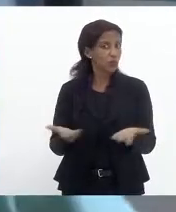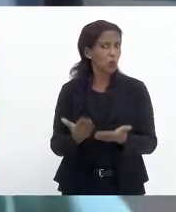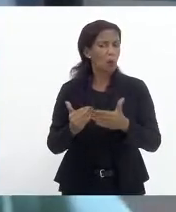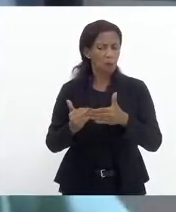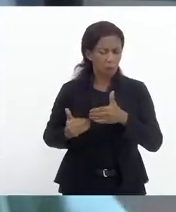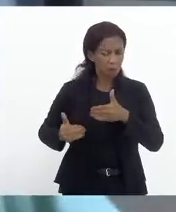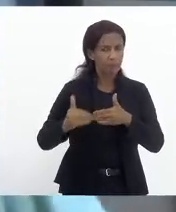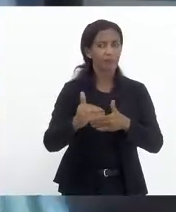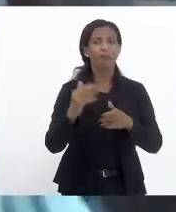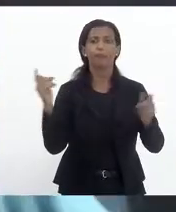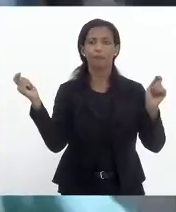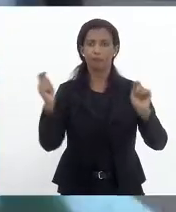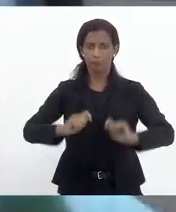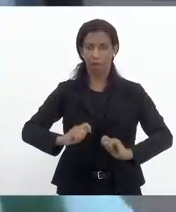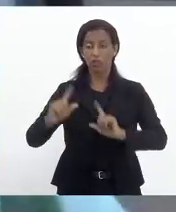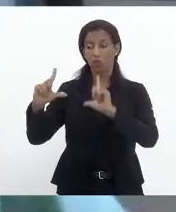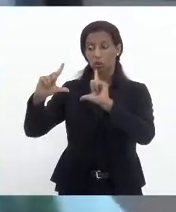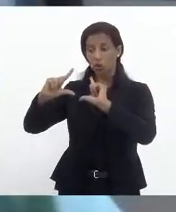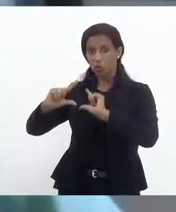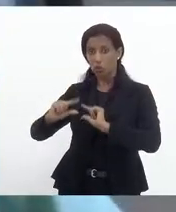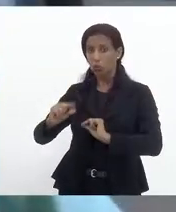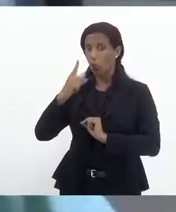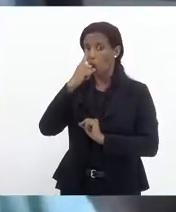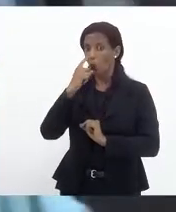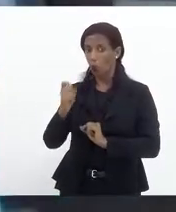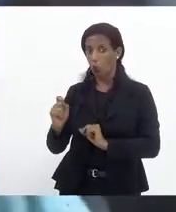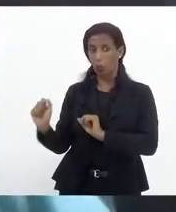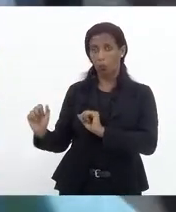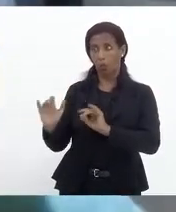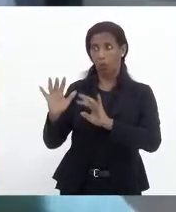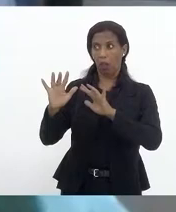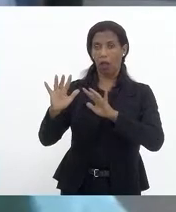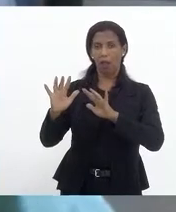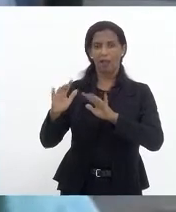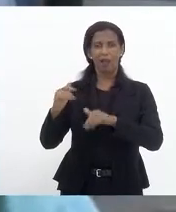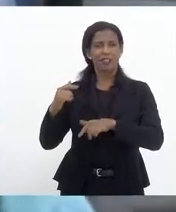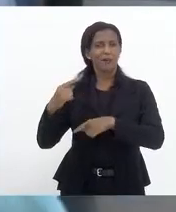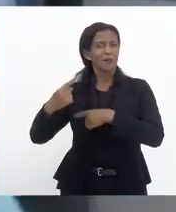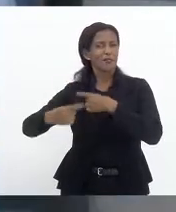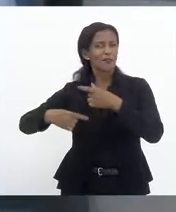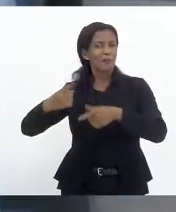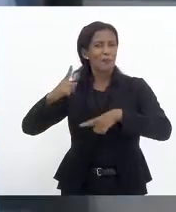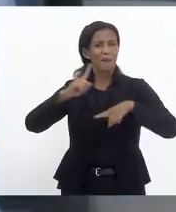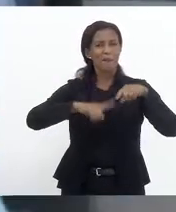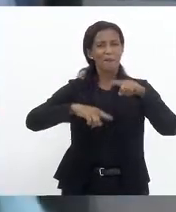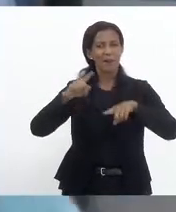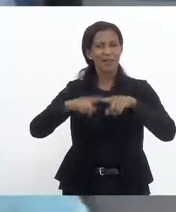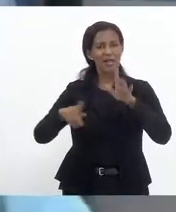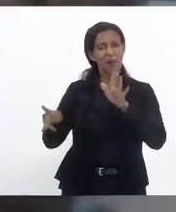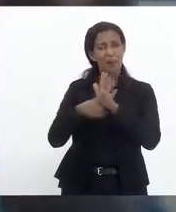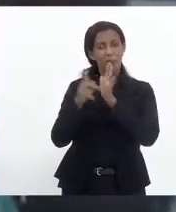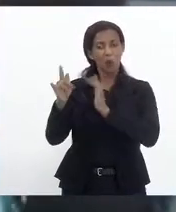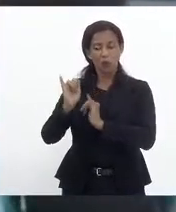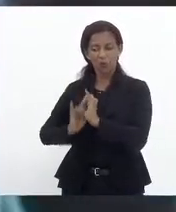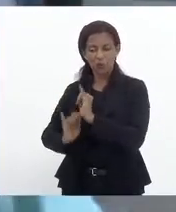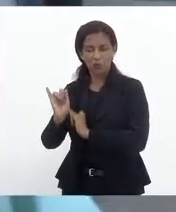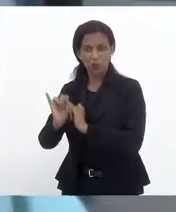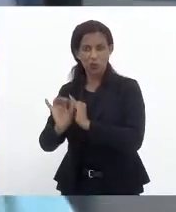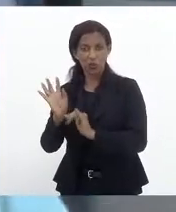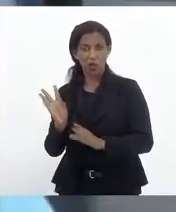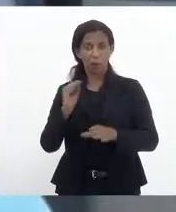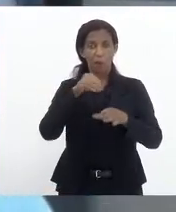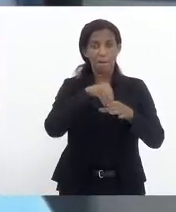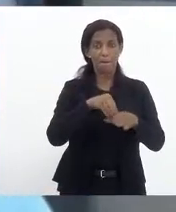avançar mais, diminuir a poluição, gerar mais matéria-prima para a indústria e colocar